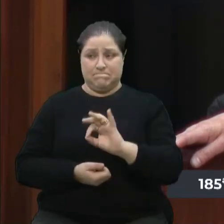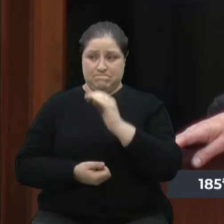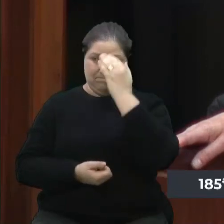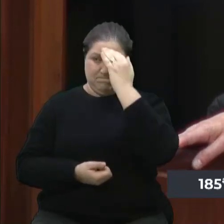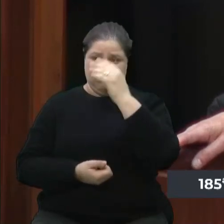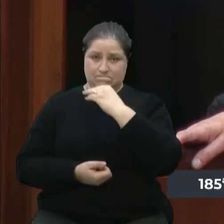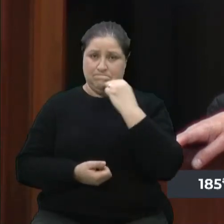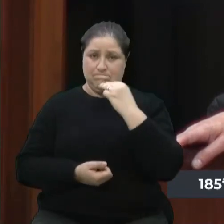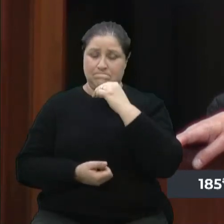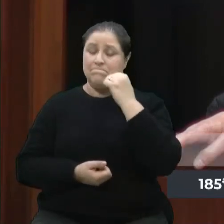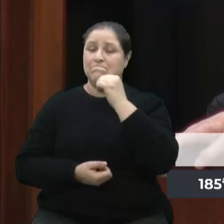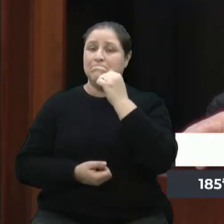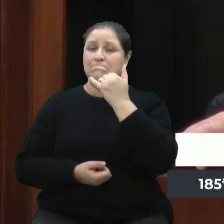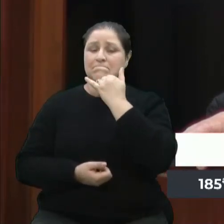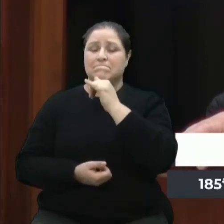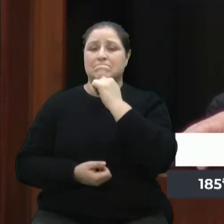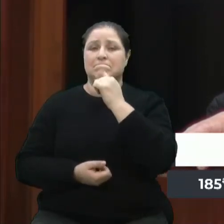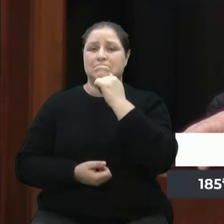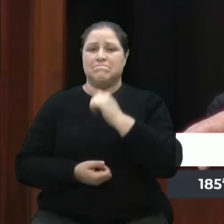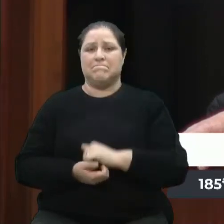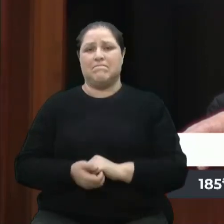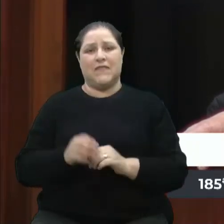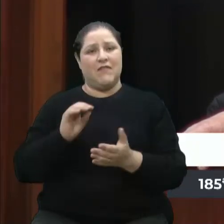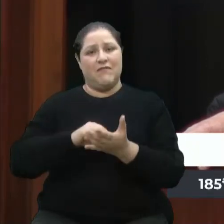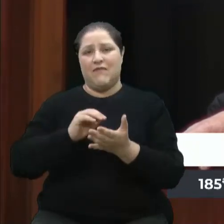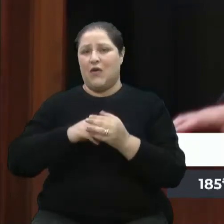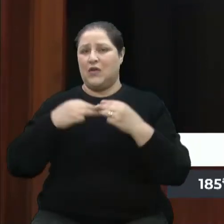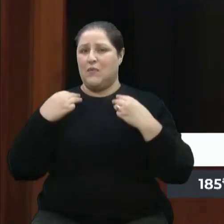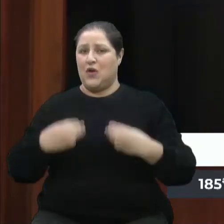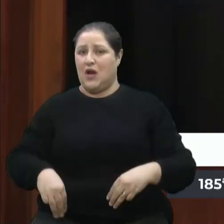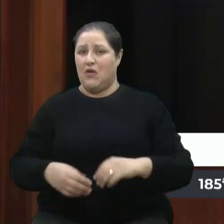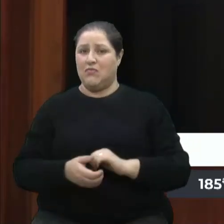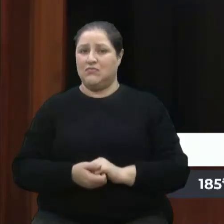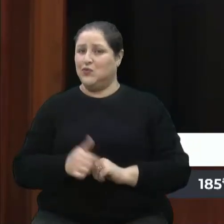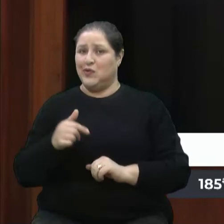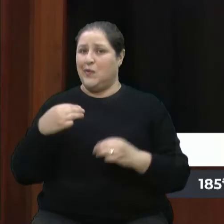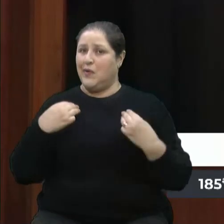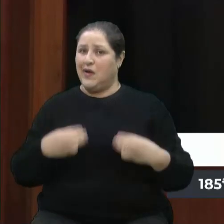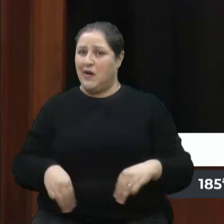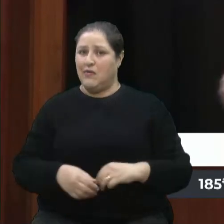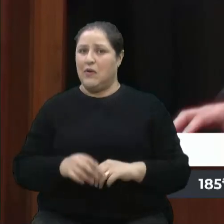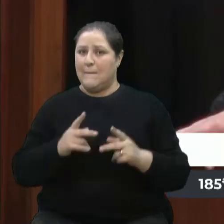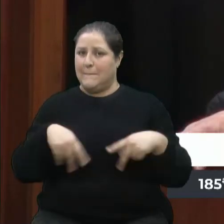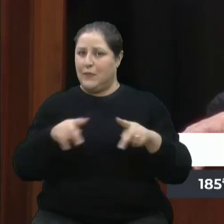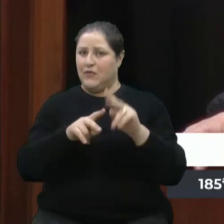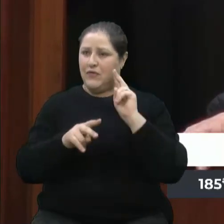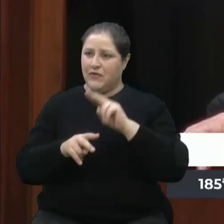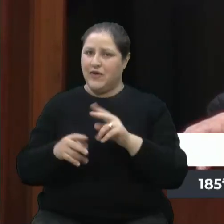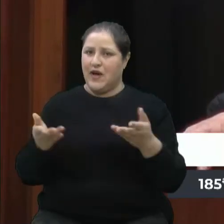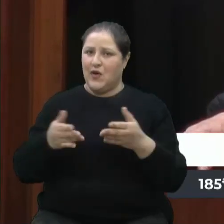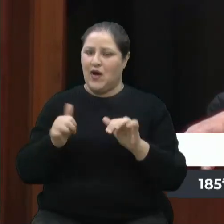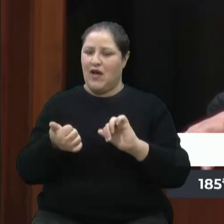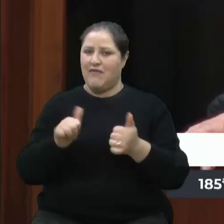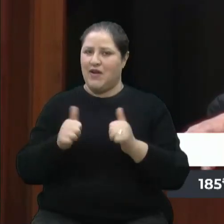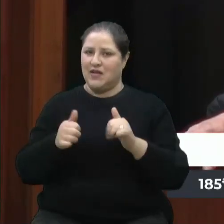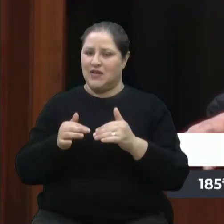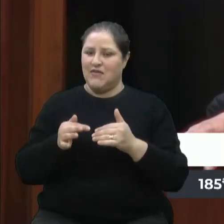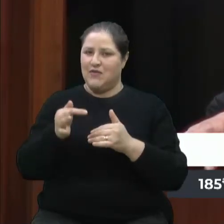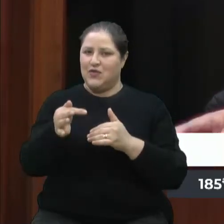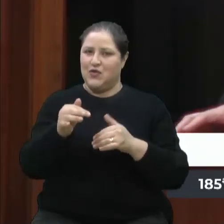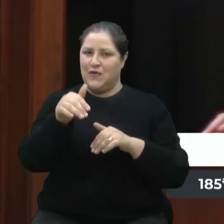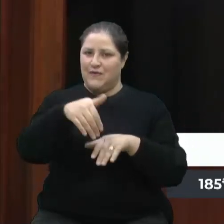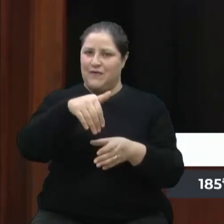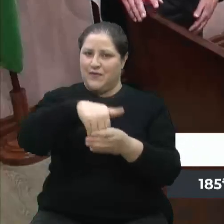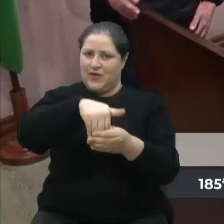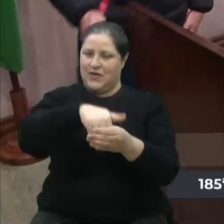e a população está vendo isso. E a população vai fazer a sua avaliação agora nas próximas eleições. Muito